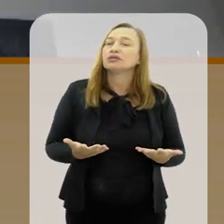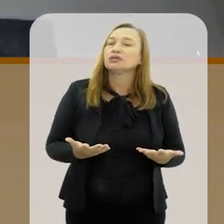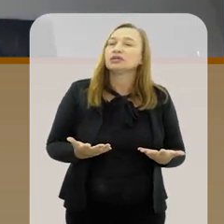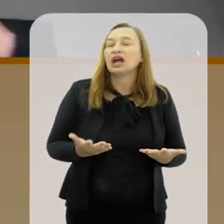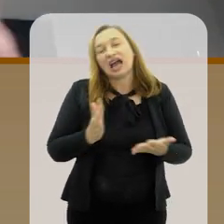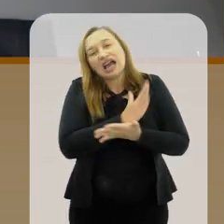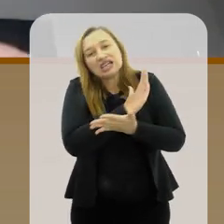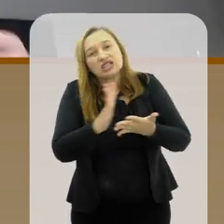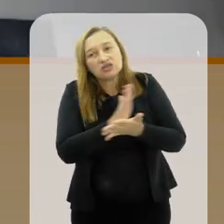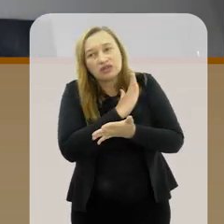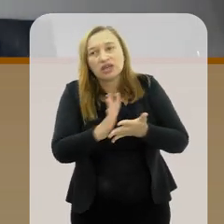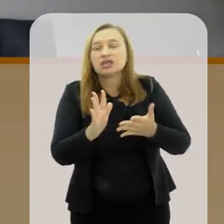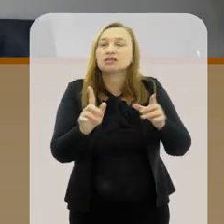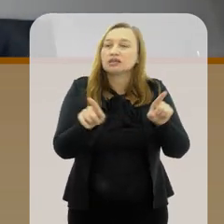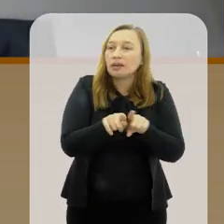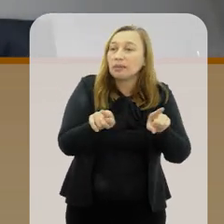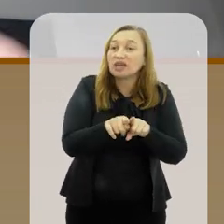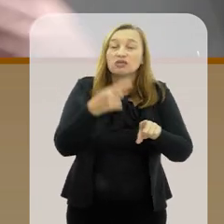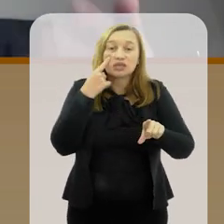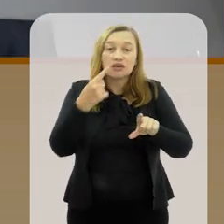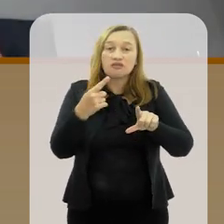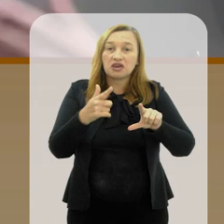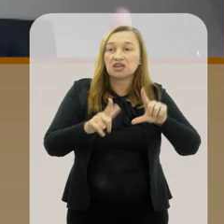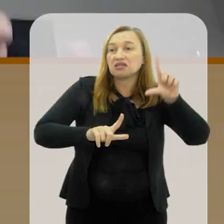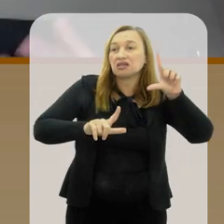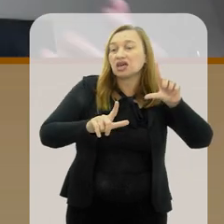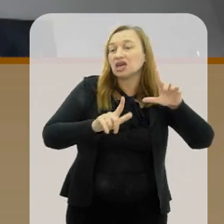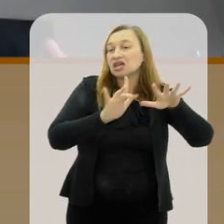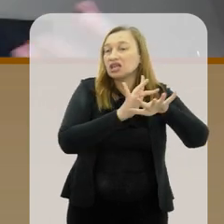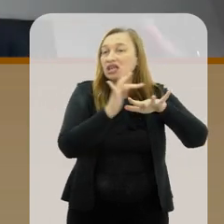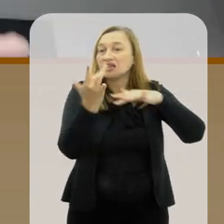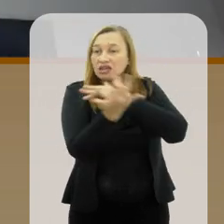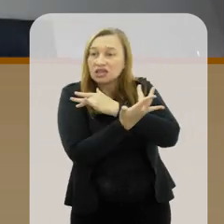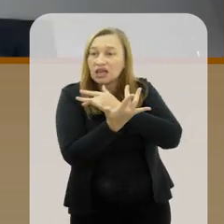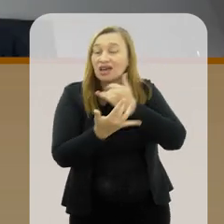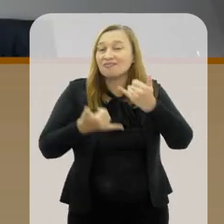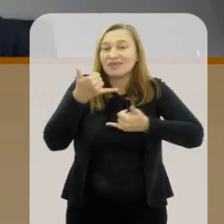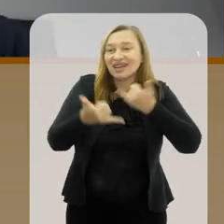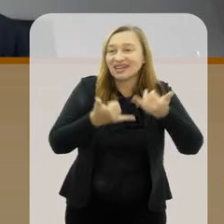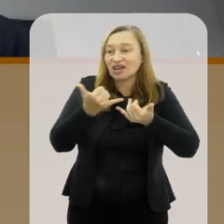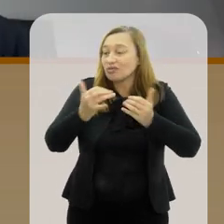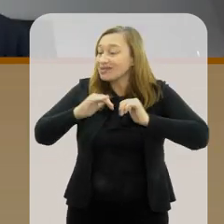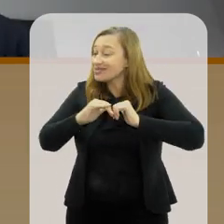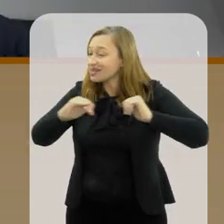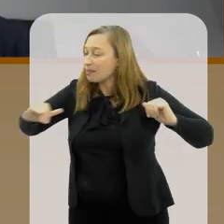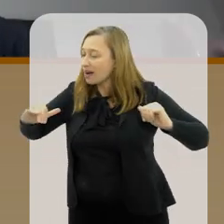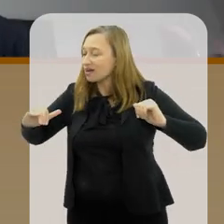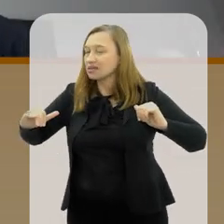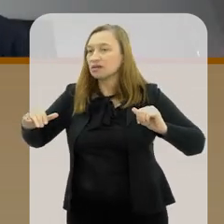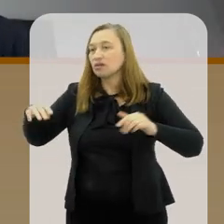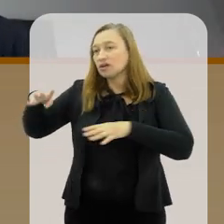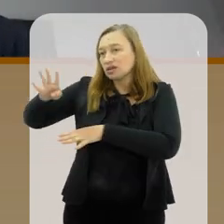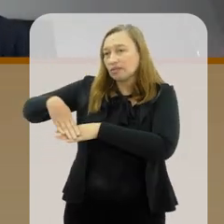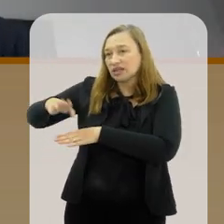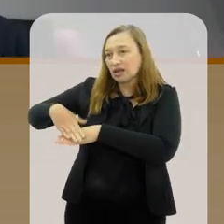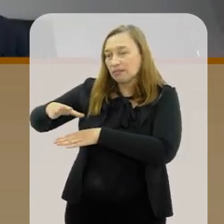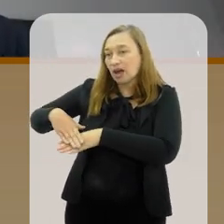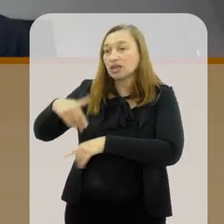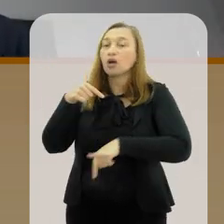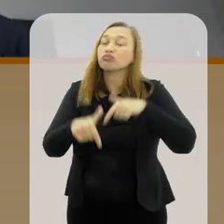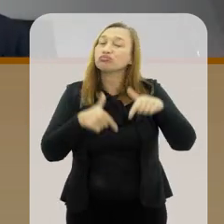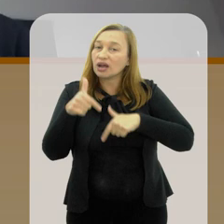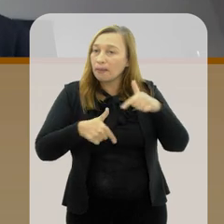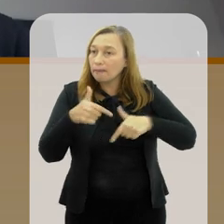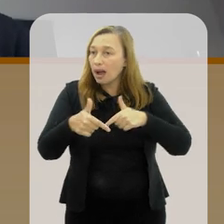eles. Isso também você vê às vezes na mídia também você vê muita brincadeira nesse sentido e separação da matemática como uma... Isso